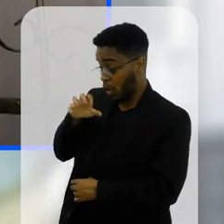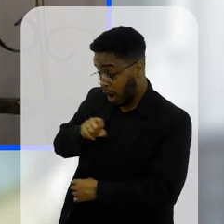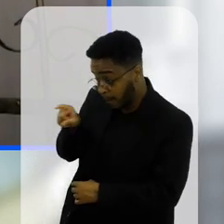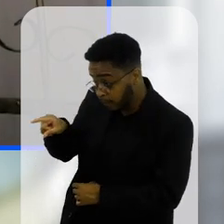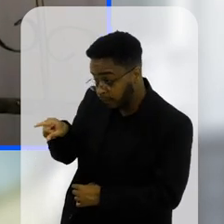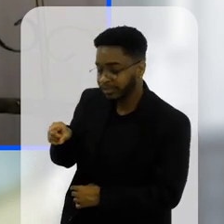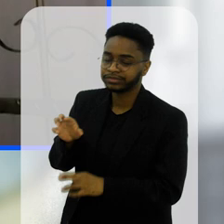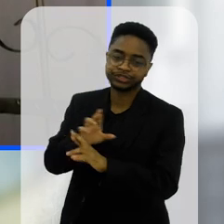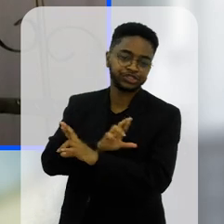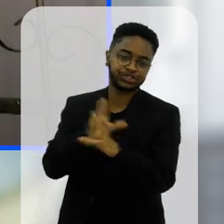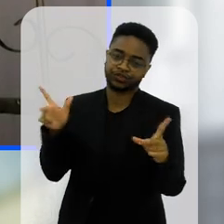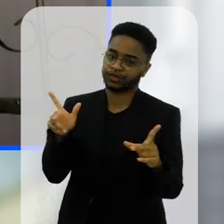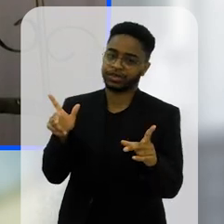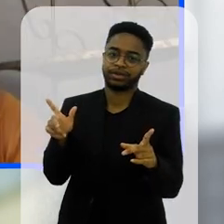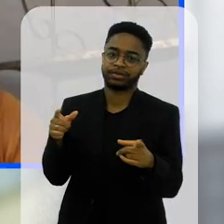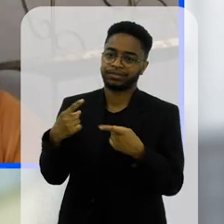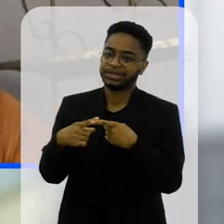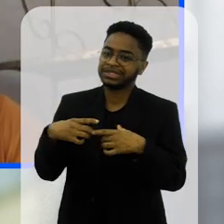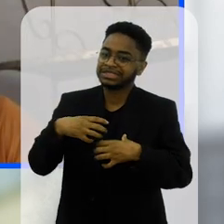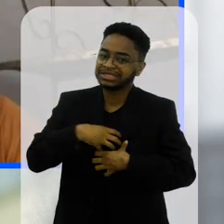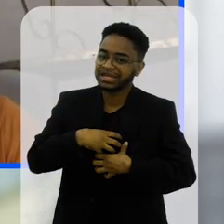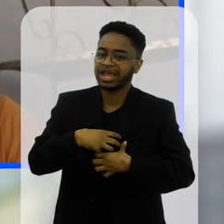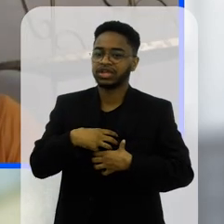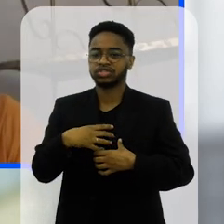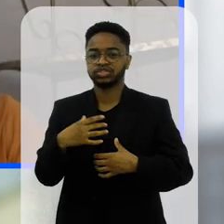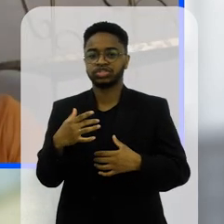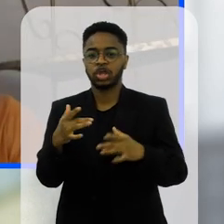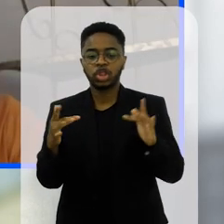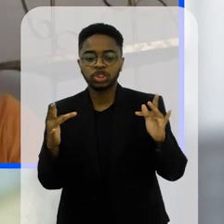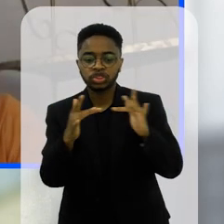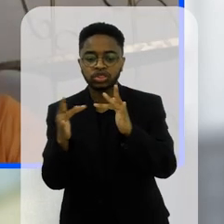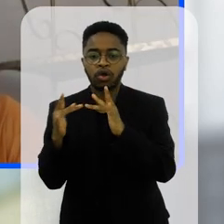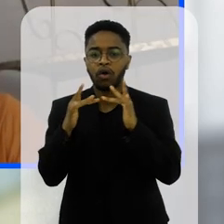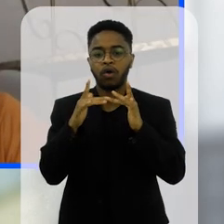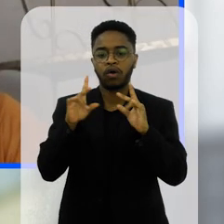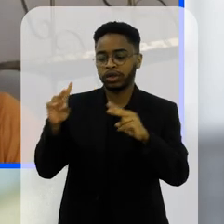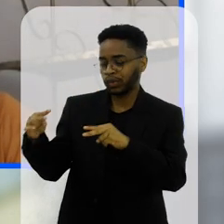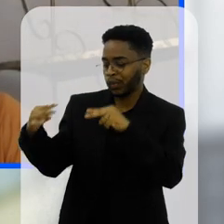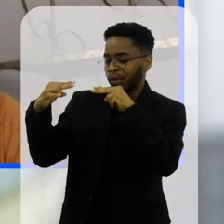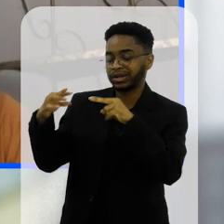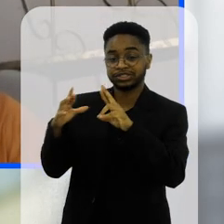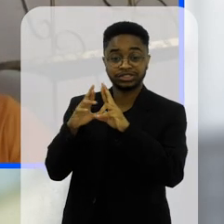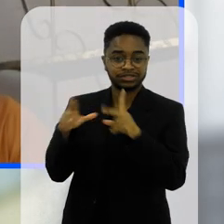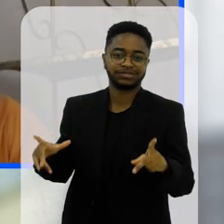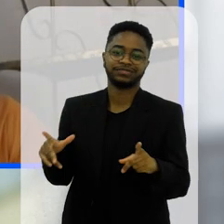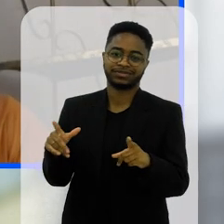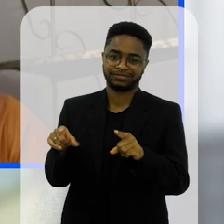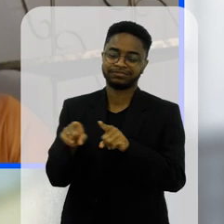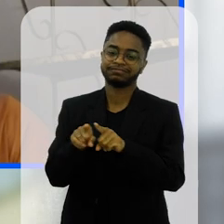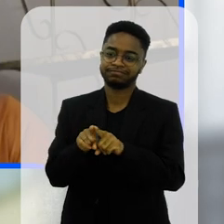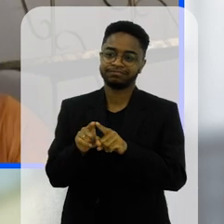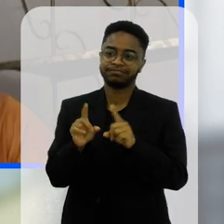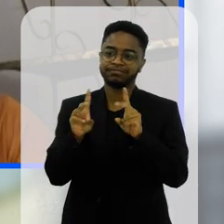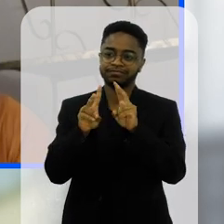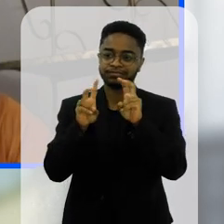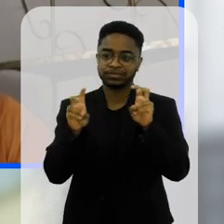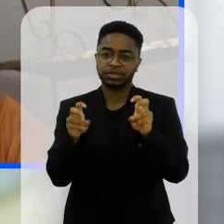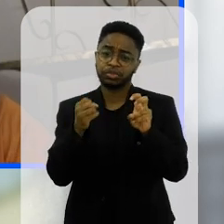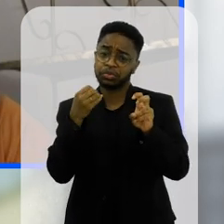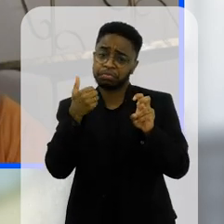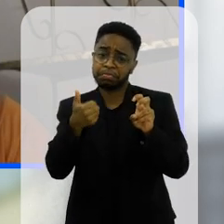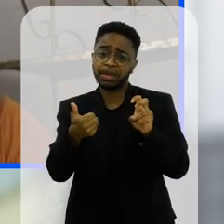amo é totalmente diferente o sentimento o toque o olhar é diferente a questão também